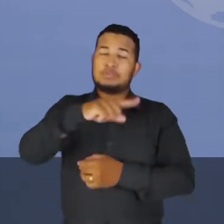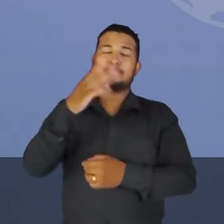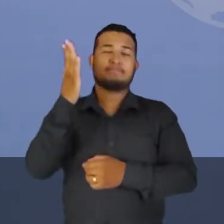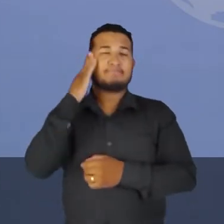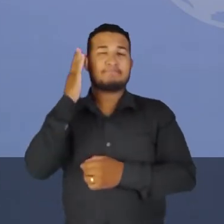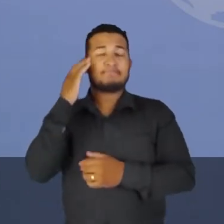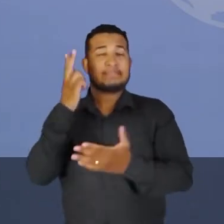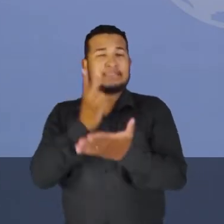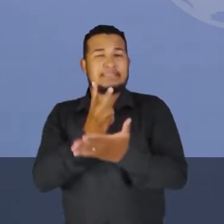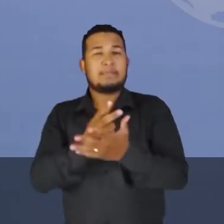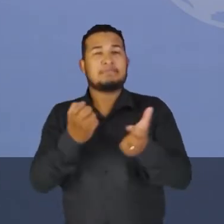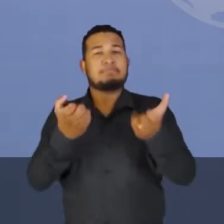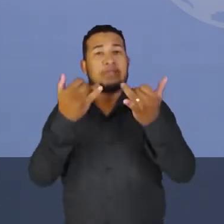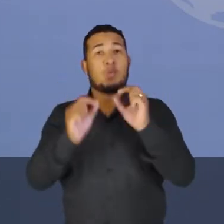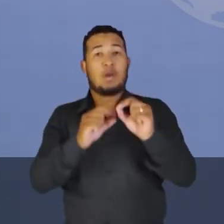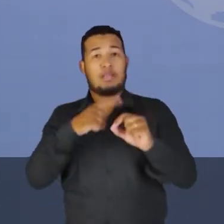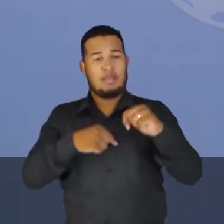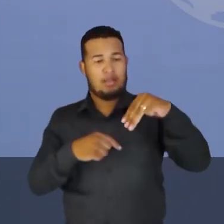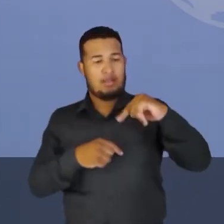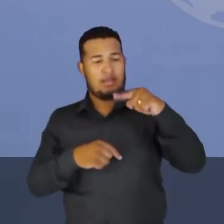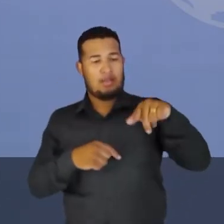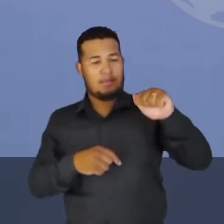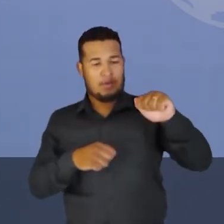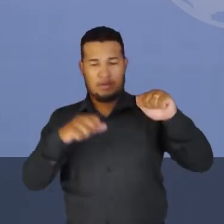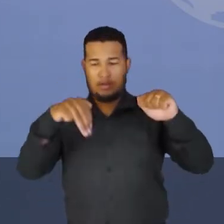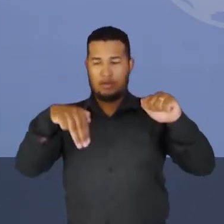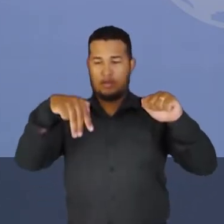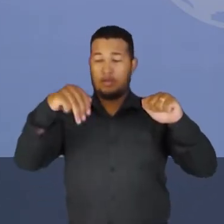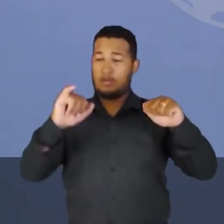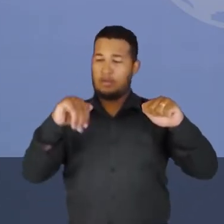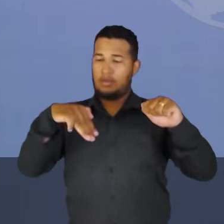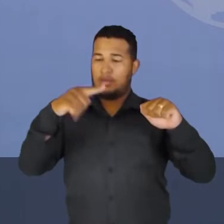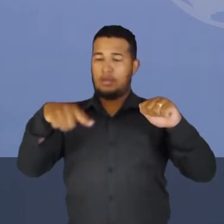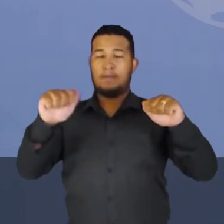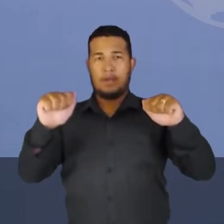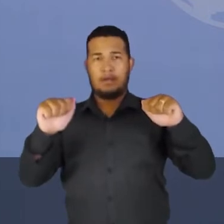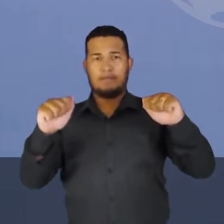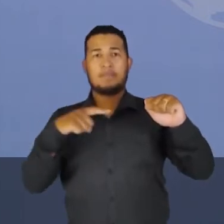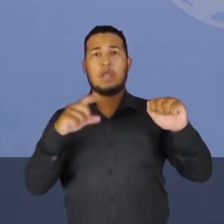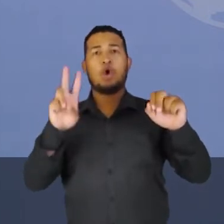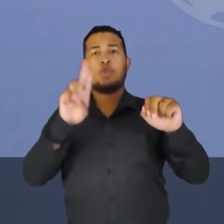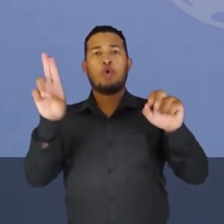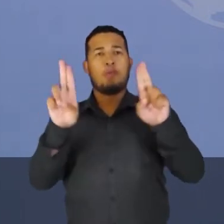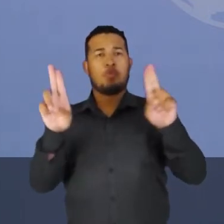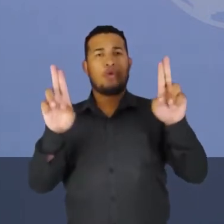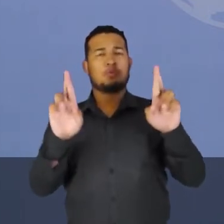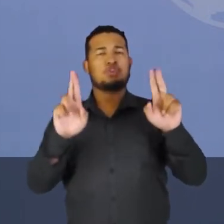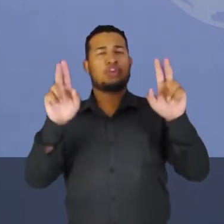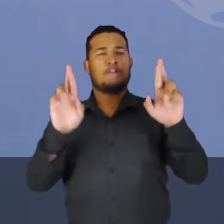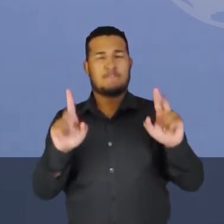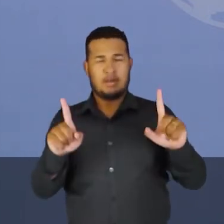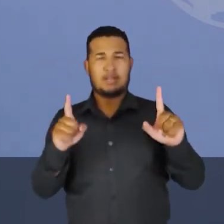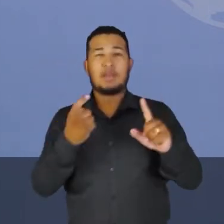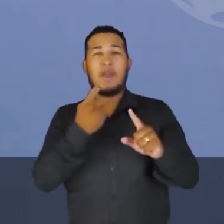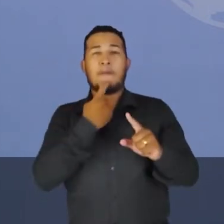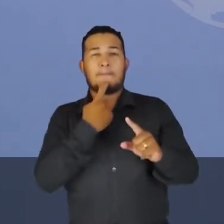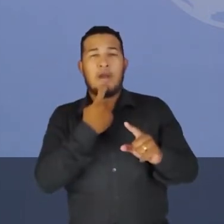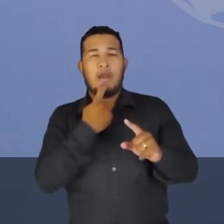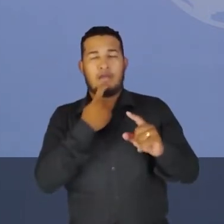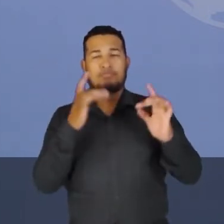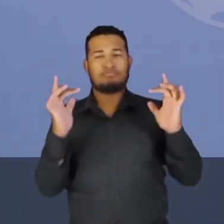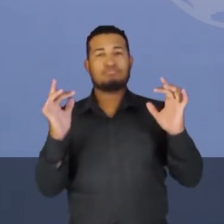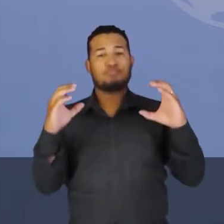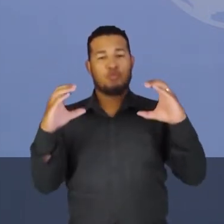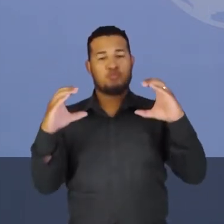que quando você tem dois imãs cujos seus nomes são diferentes, próximos uns dos